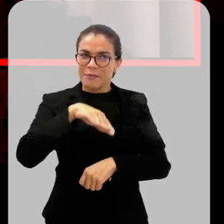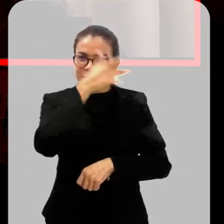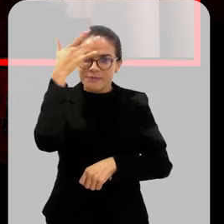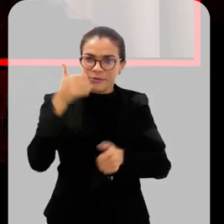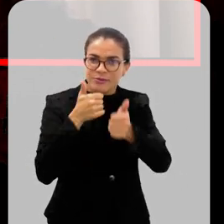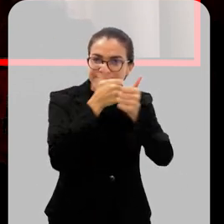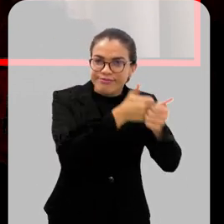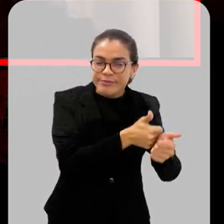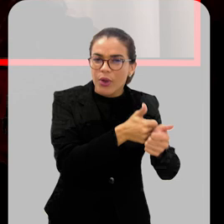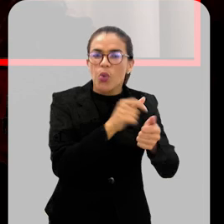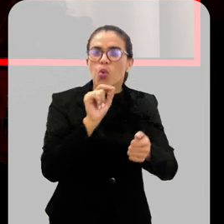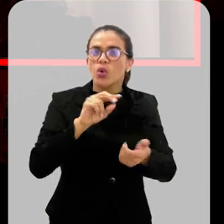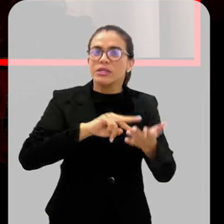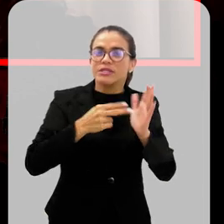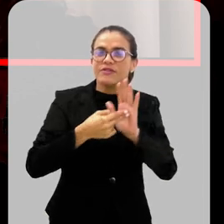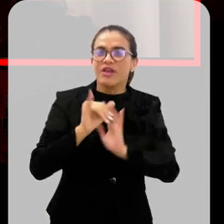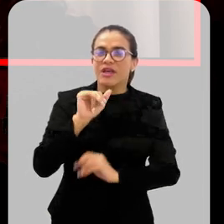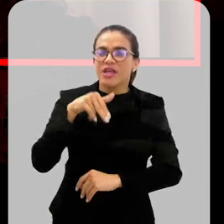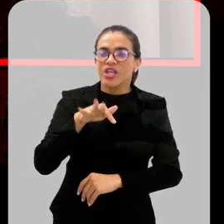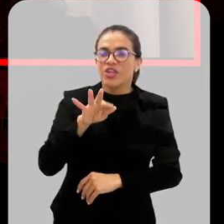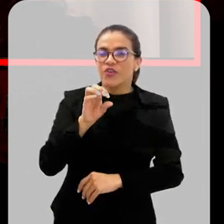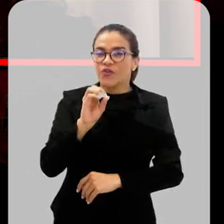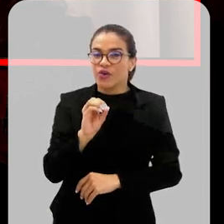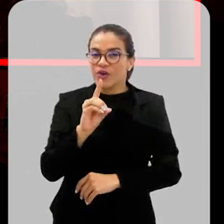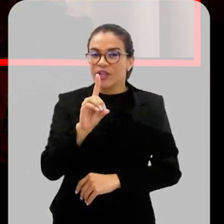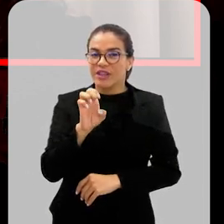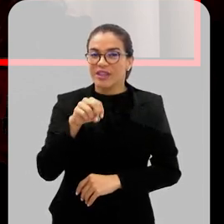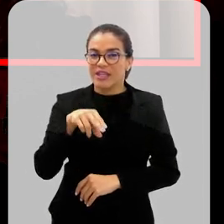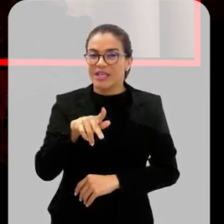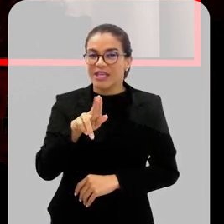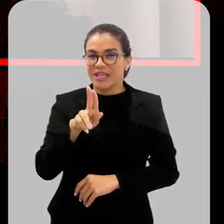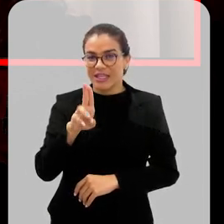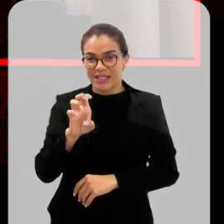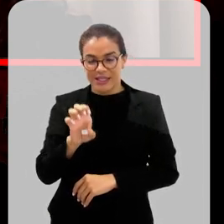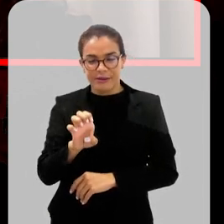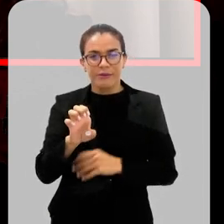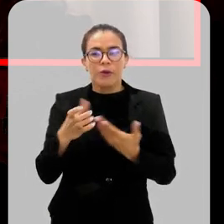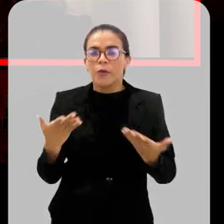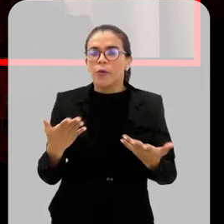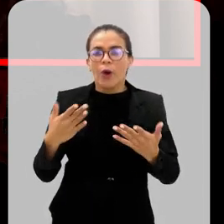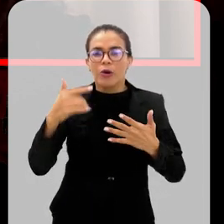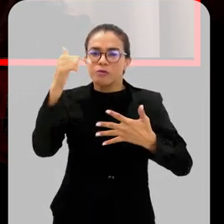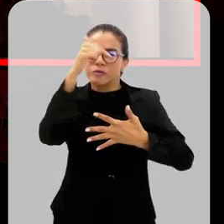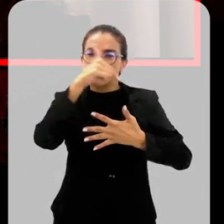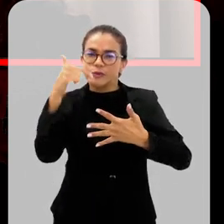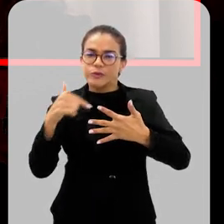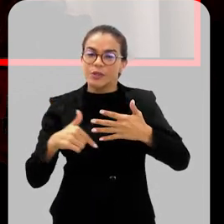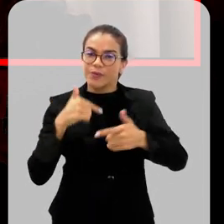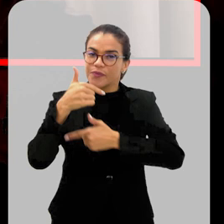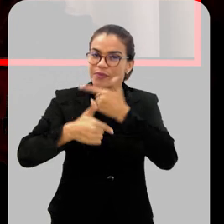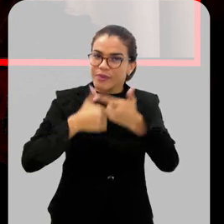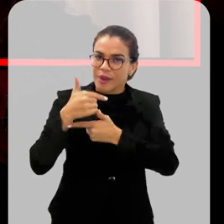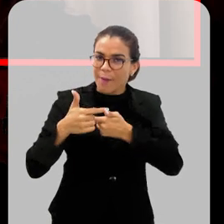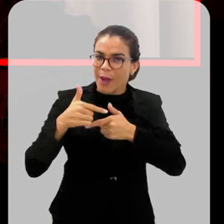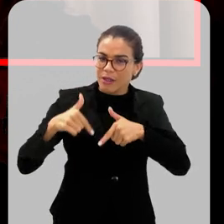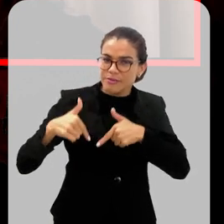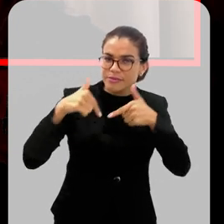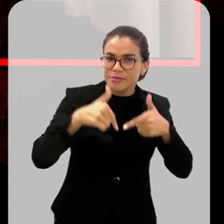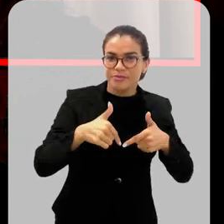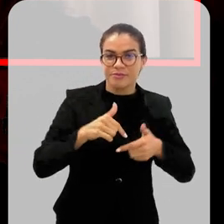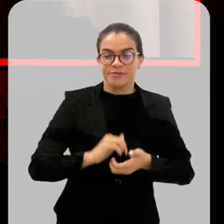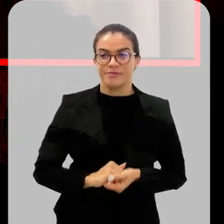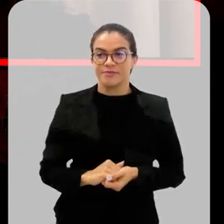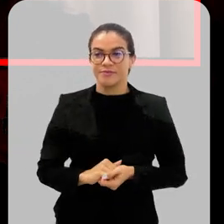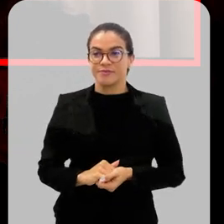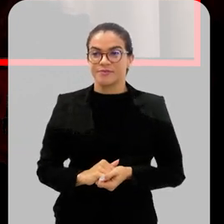conhece o que é o Infodengue, qual o trabalho ou quais os trabalhos que o Infodengue desenvolve?